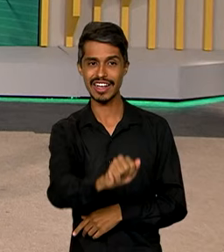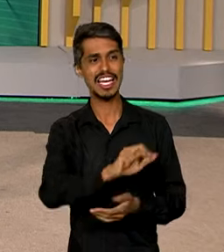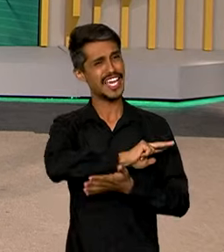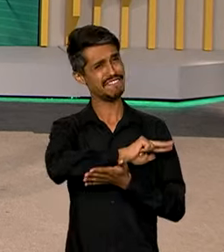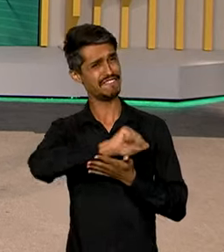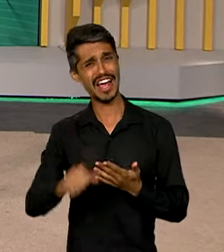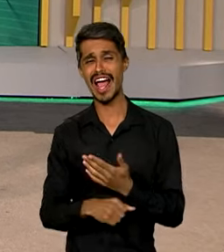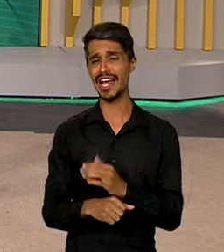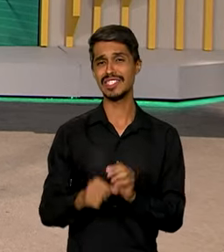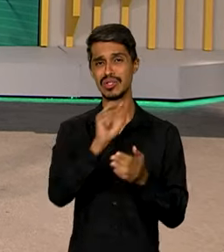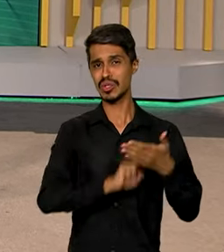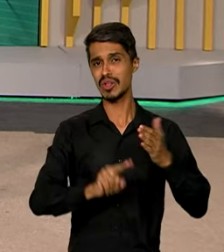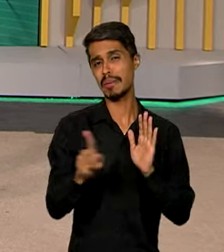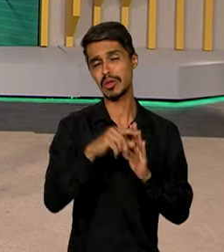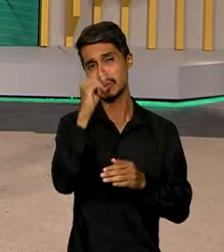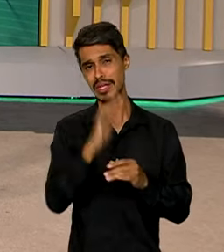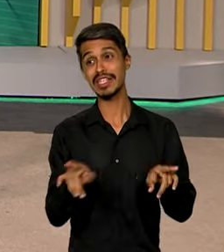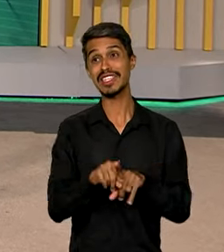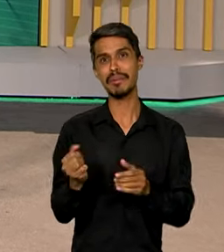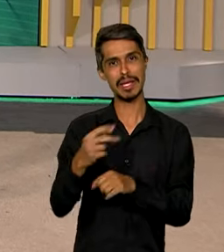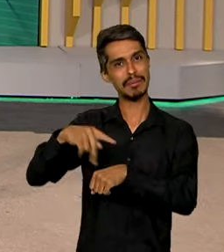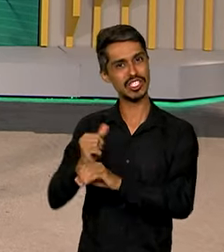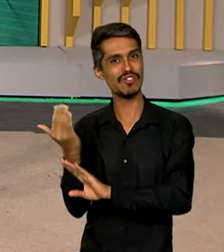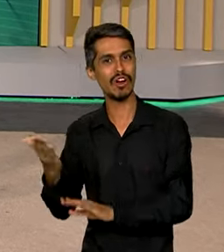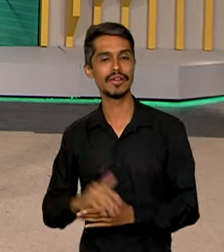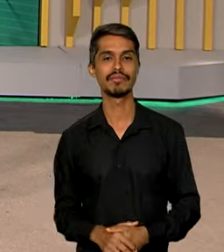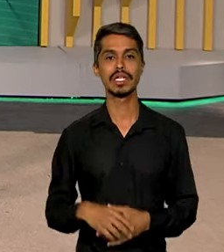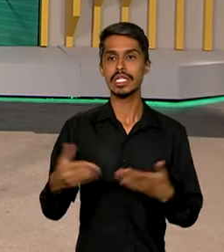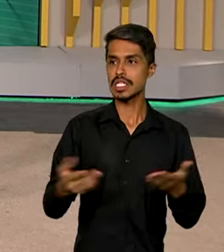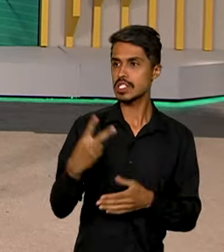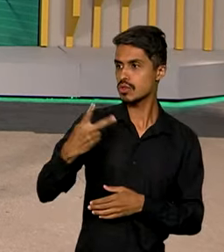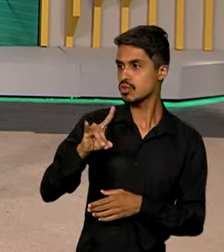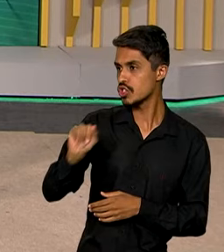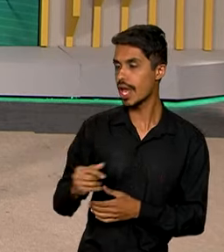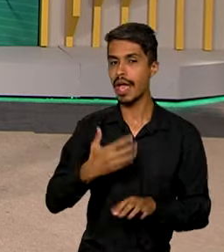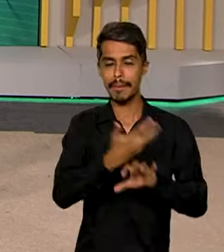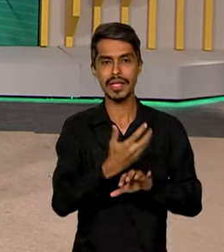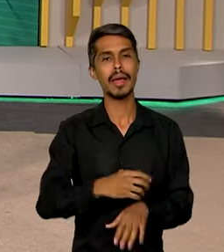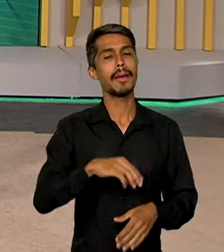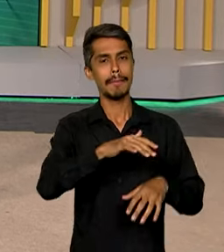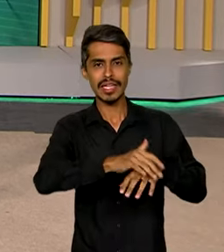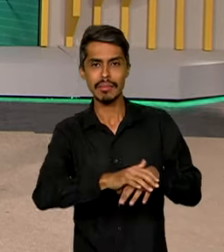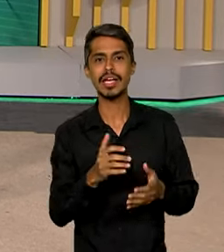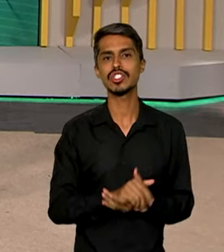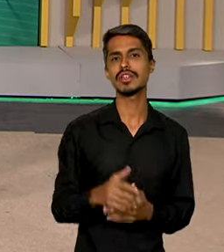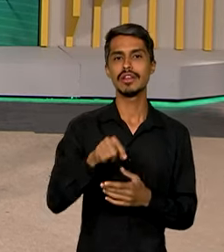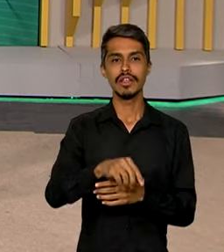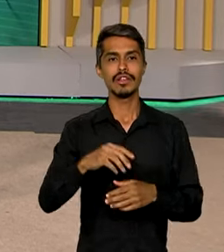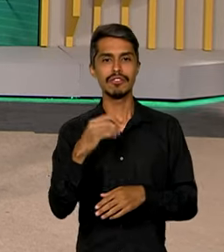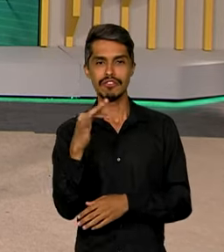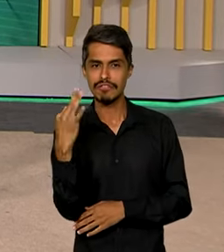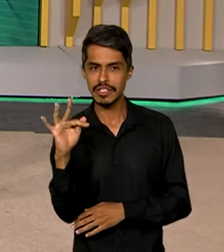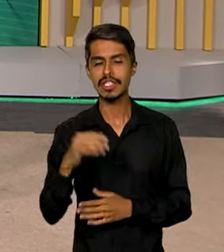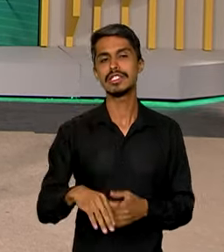universidades brasileiras e também do exterior. Nesse segundo dia do exame, Ana, as matérias são Matemática, Biologia, Física e Química, que